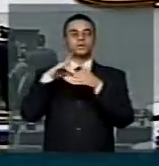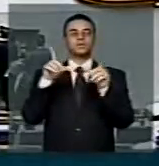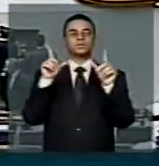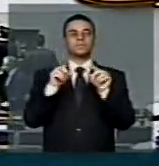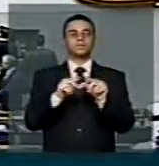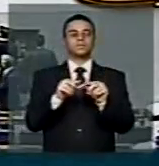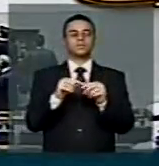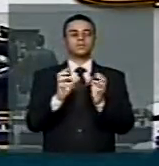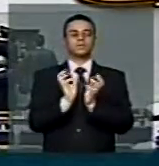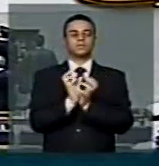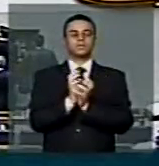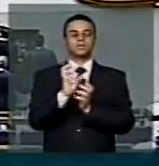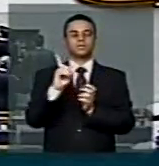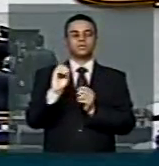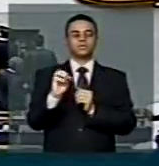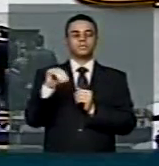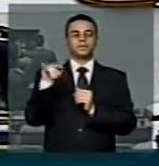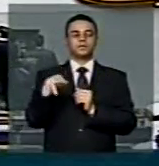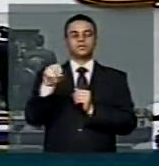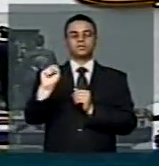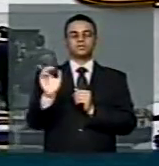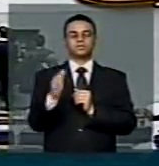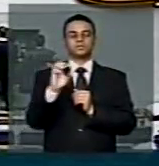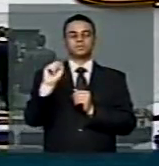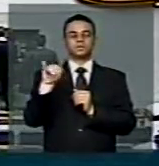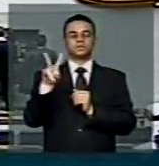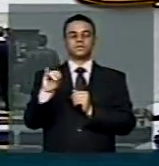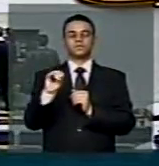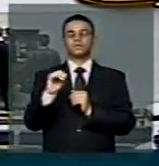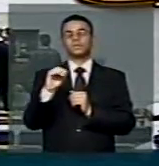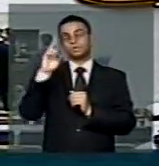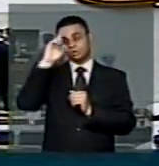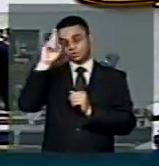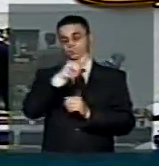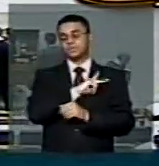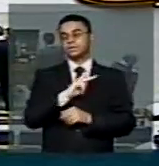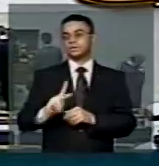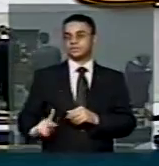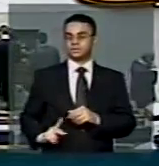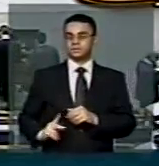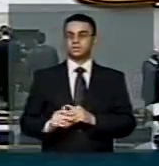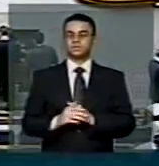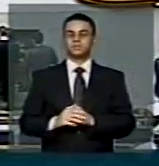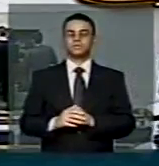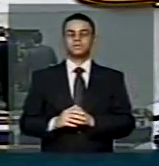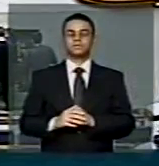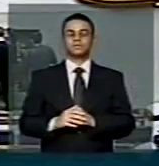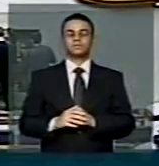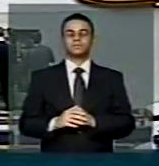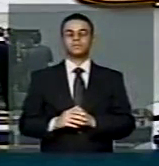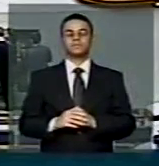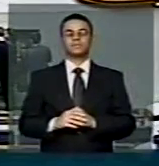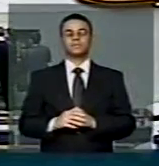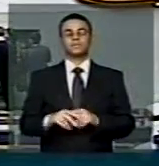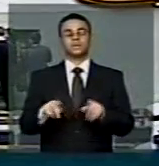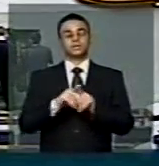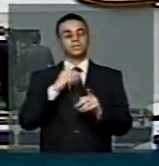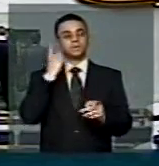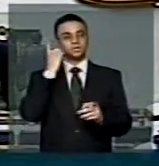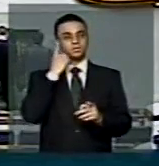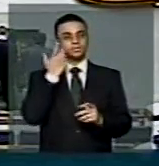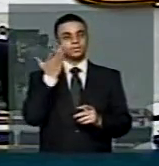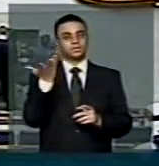Senhor presidente e colegas parlamentares, antes até mesmo de abordar o assunto que me